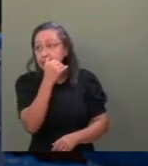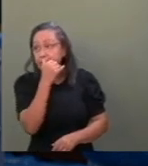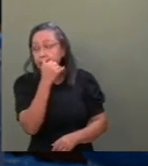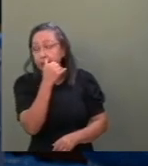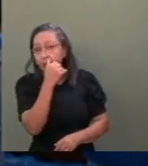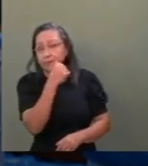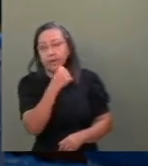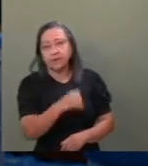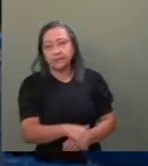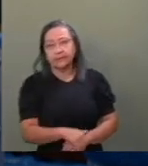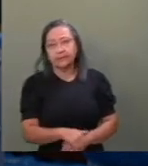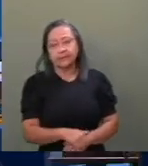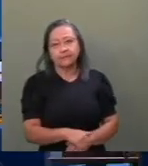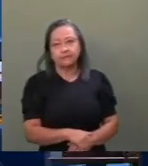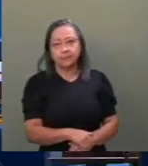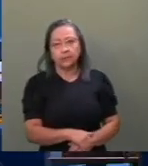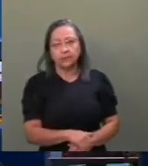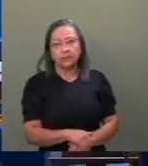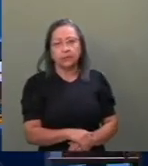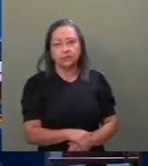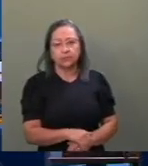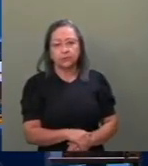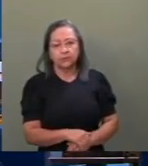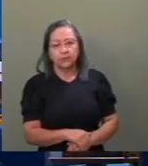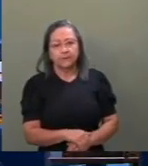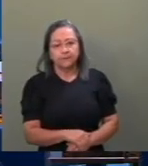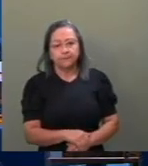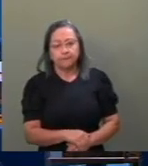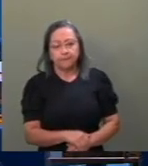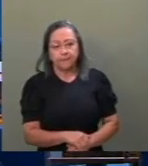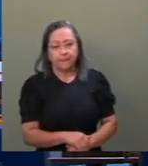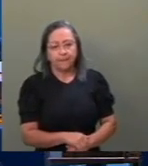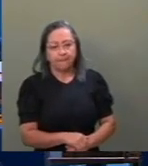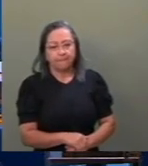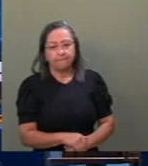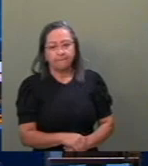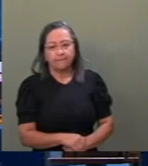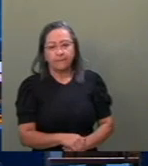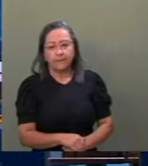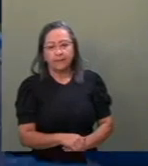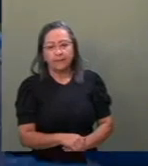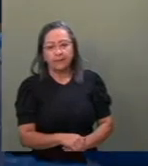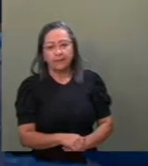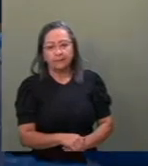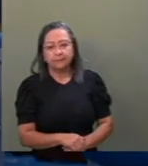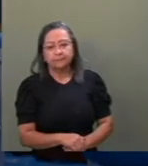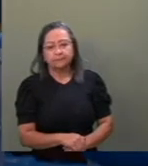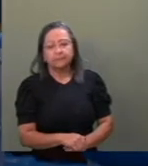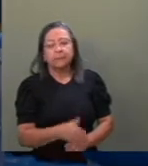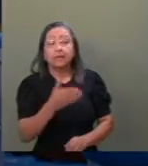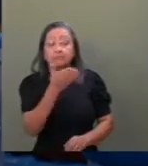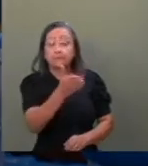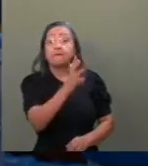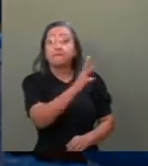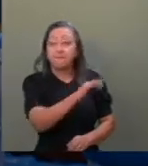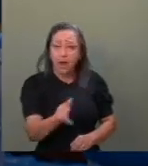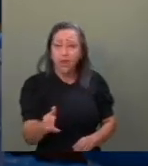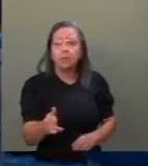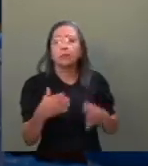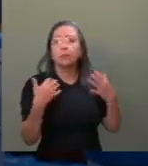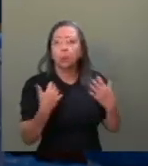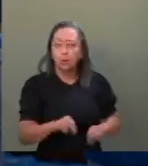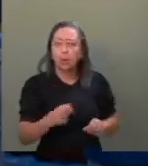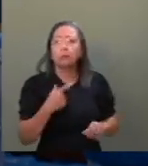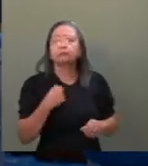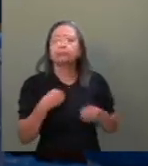contribuição que o nosso